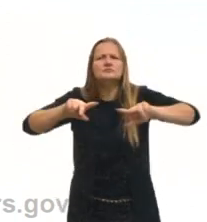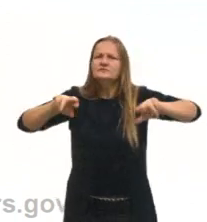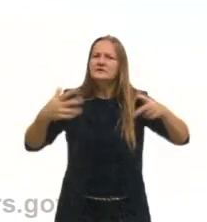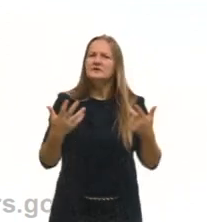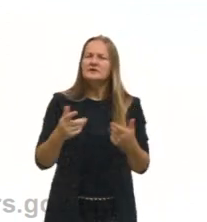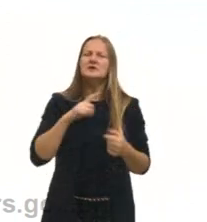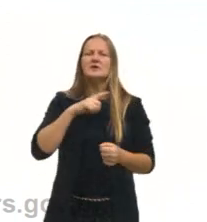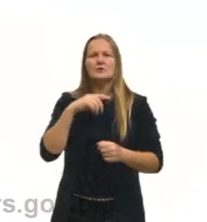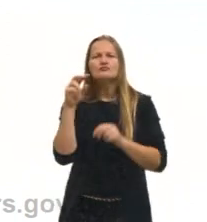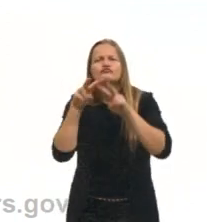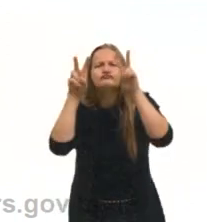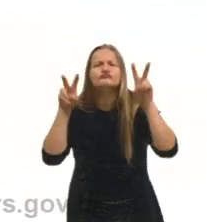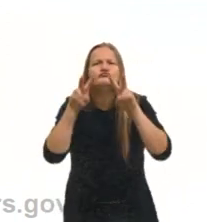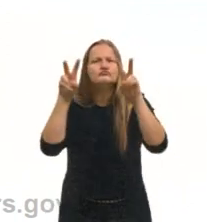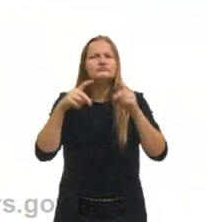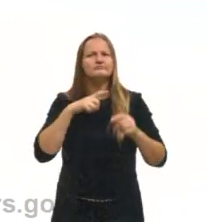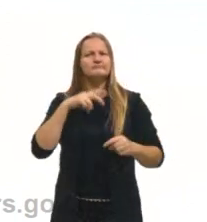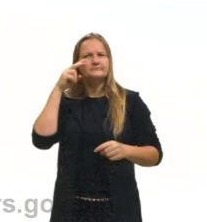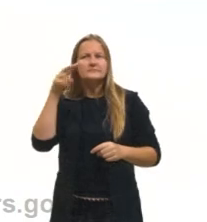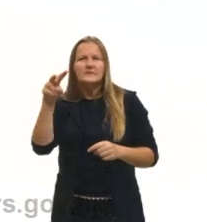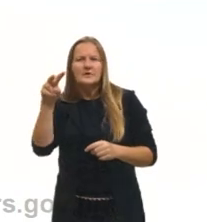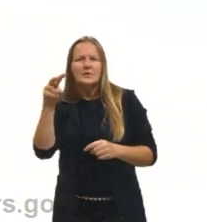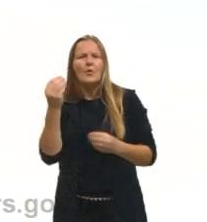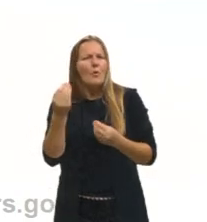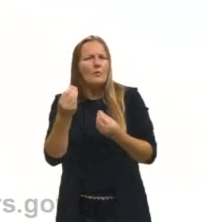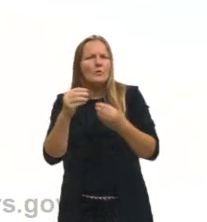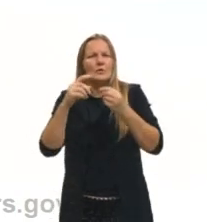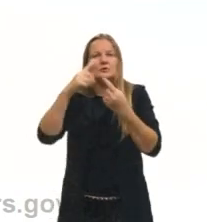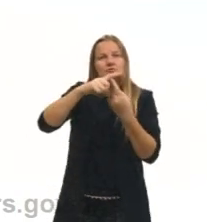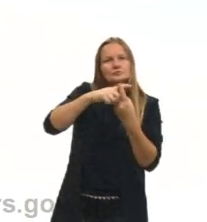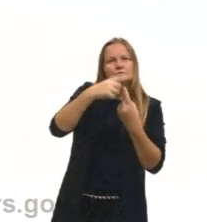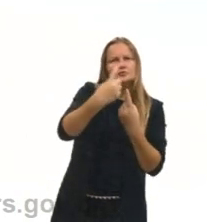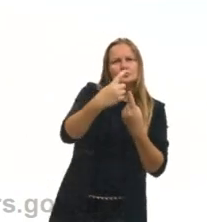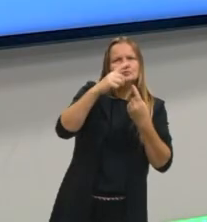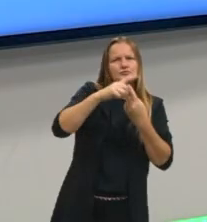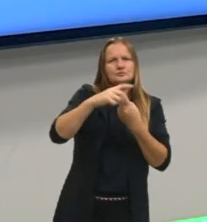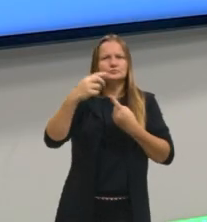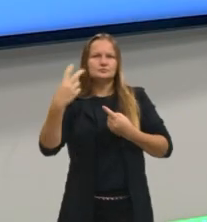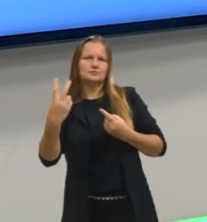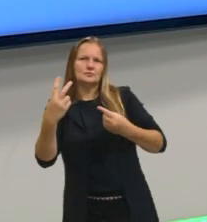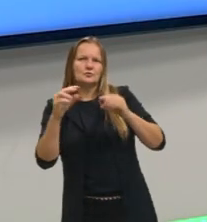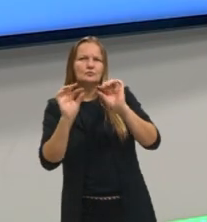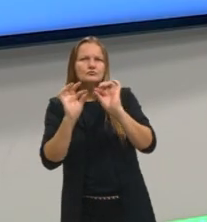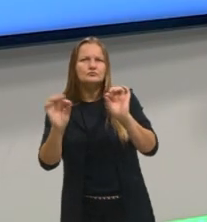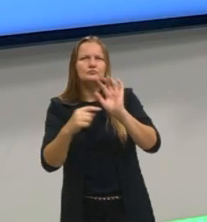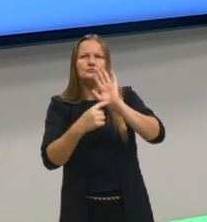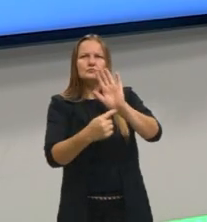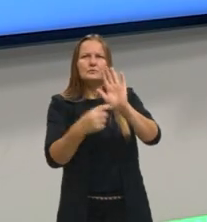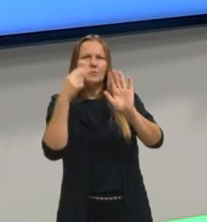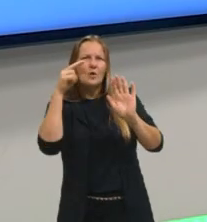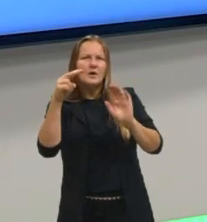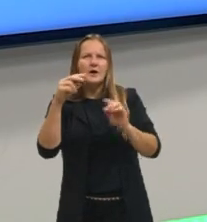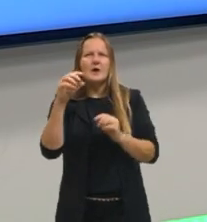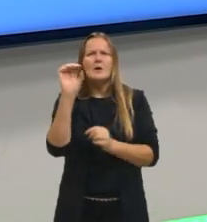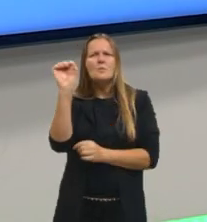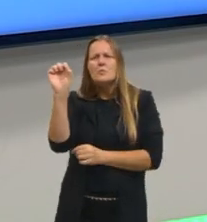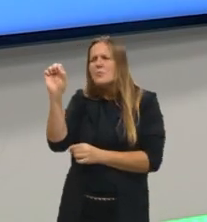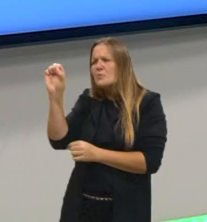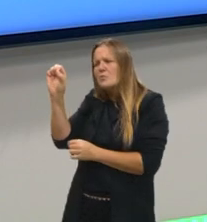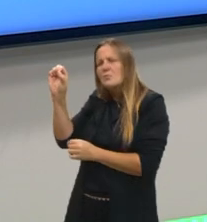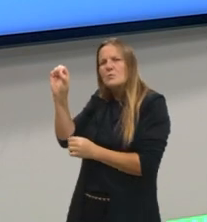tem uma ilustração que a gente consegue ver direitinho o que é simples e o que são as compostas. Cada bolinha dessa